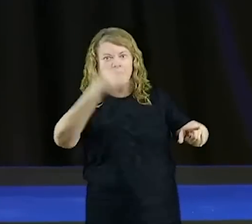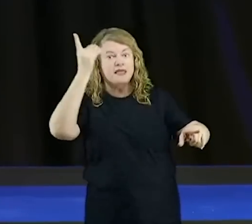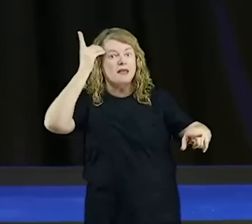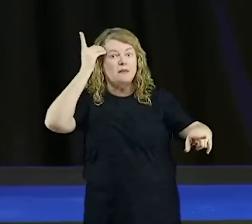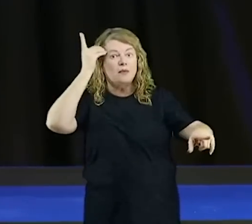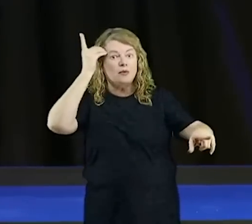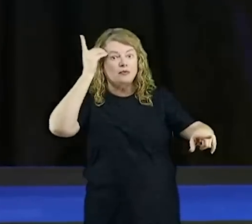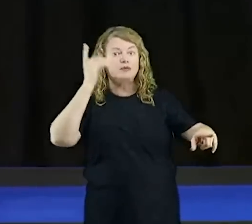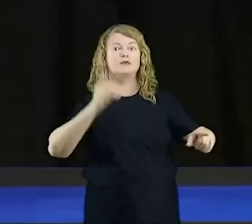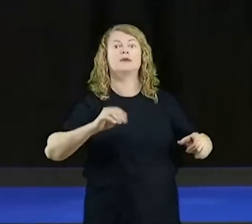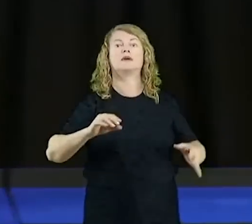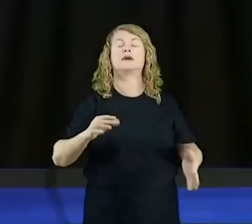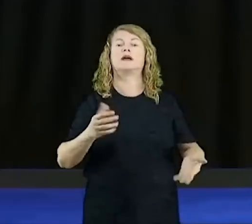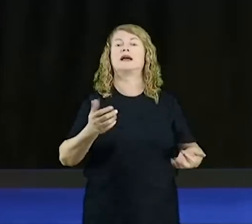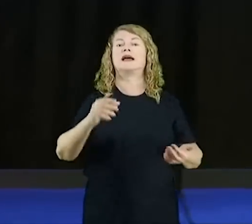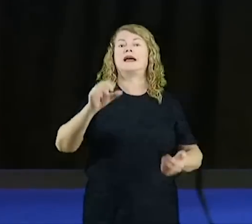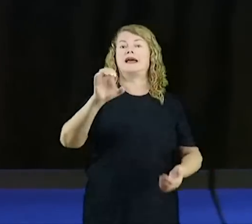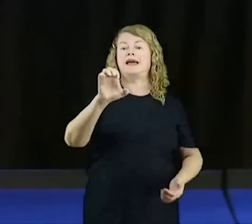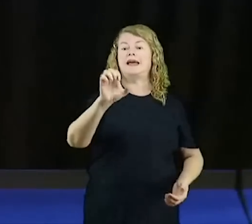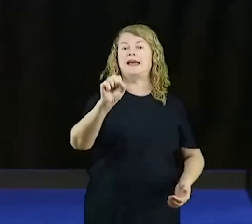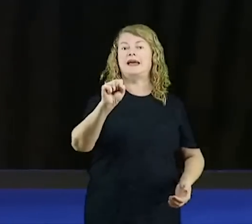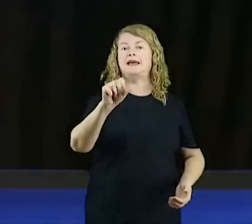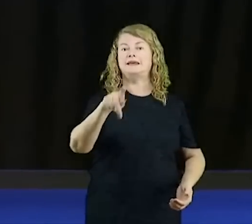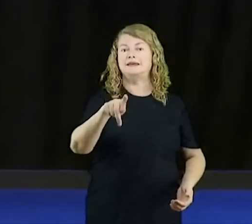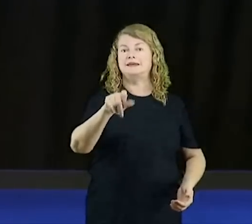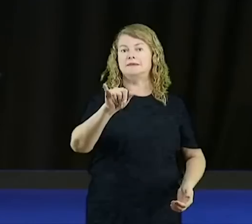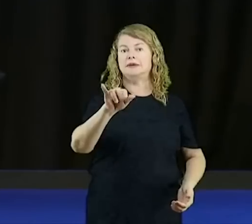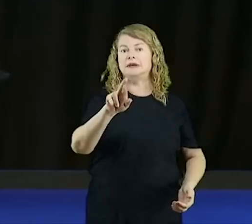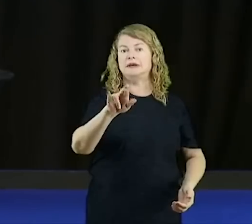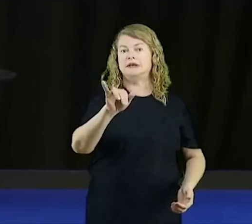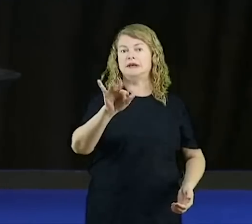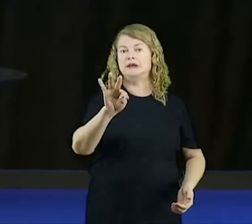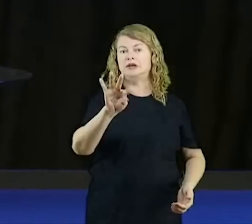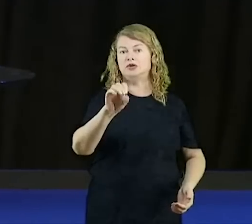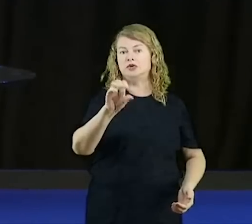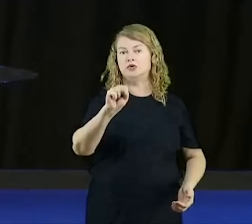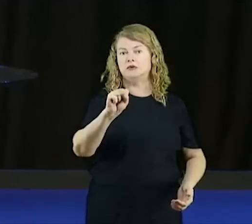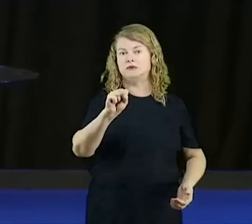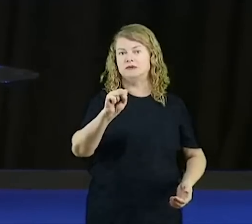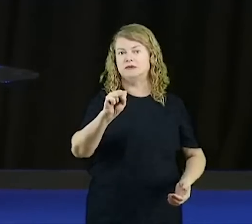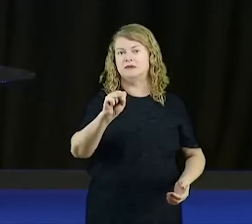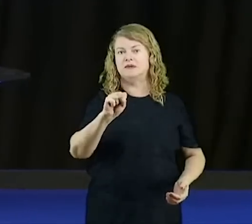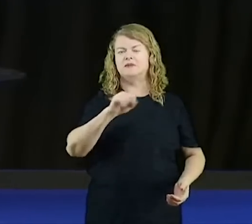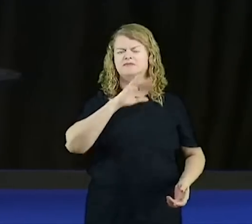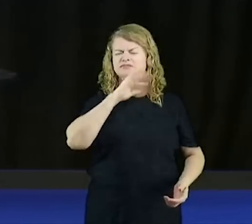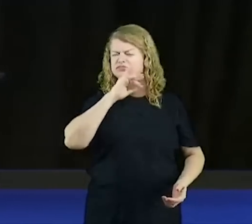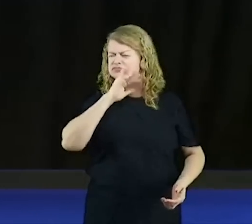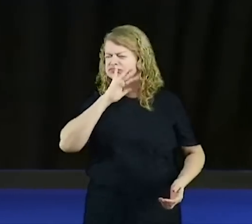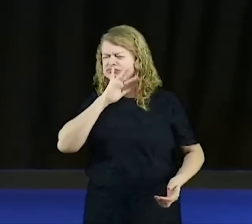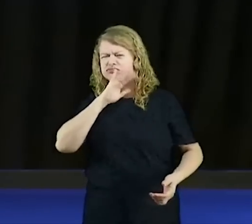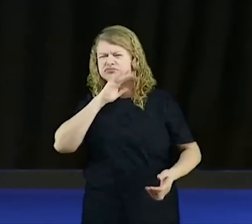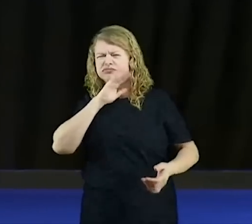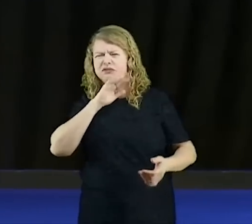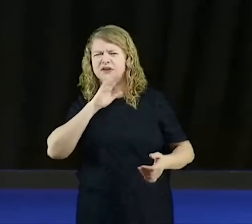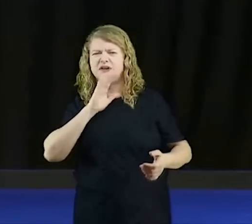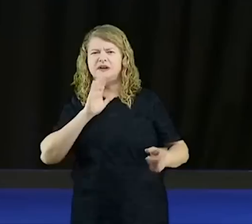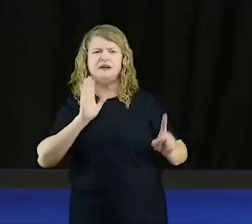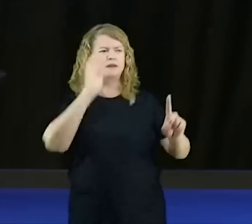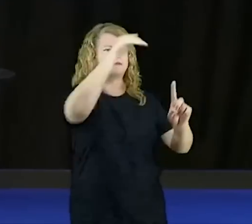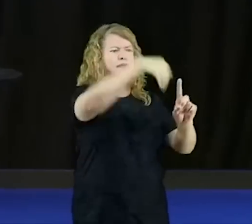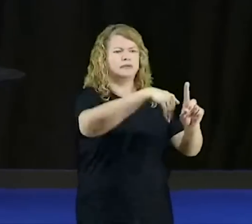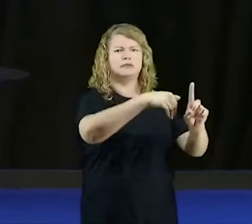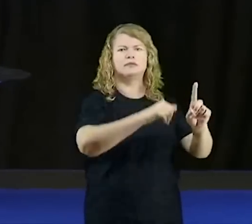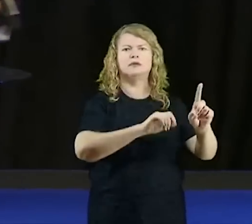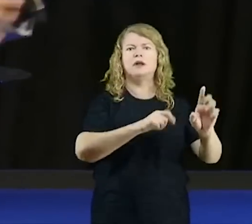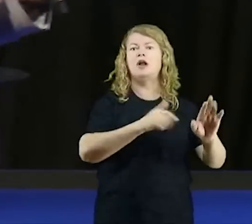na vida suja pelo pecado. Então, o pecado, apenda isso. O pecado é o material